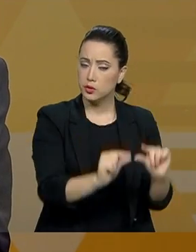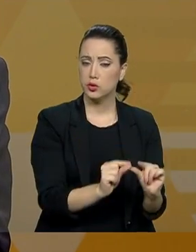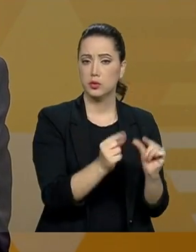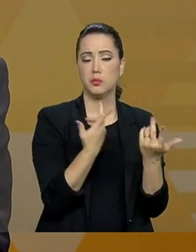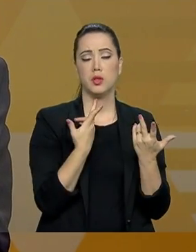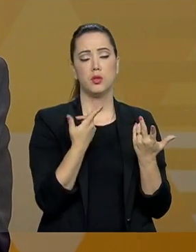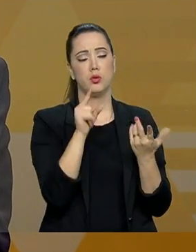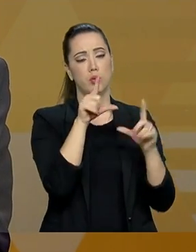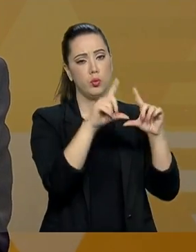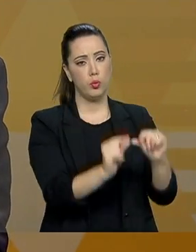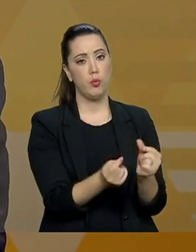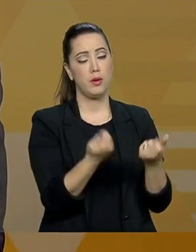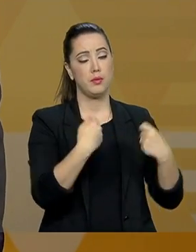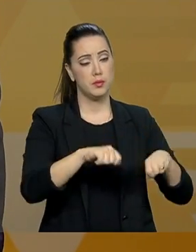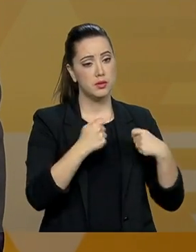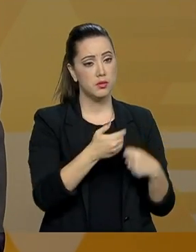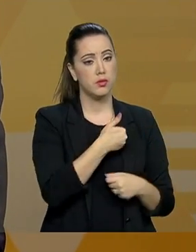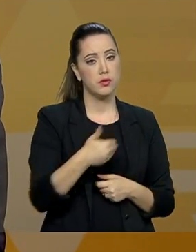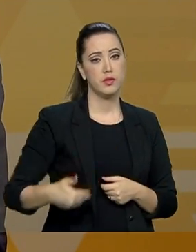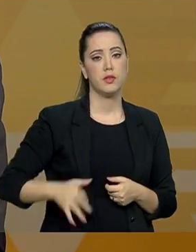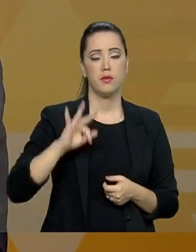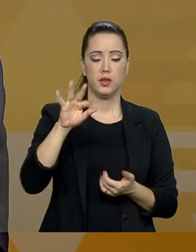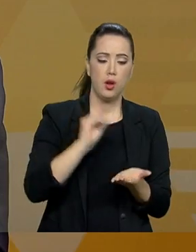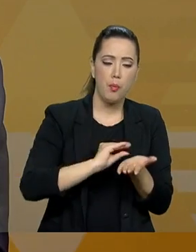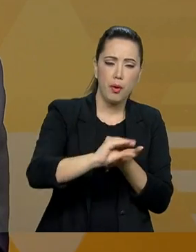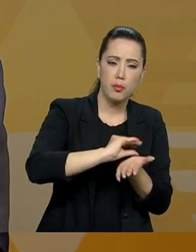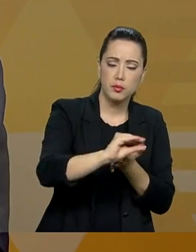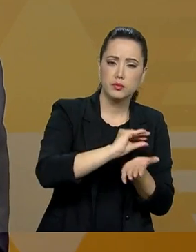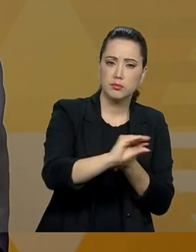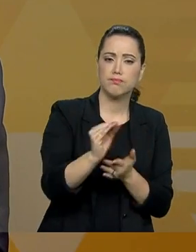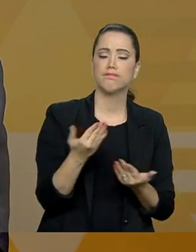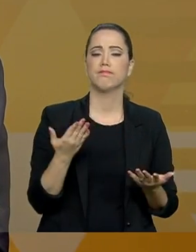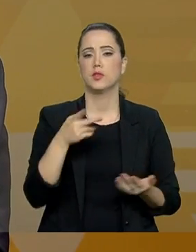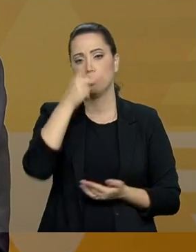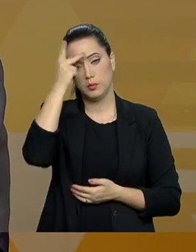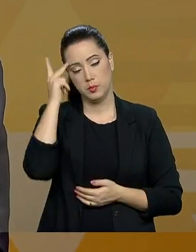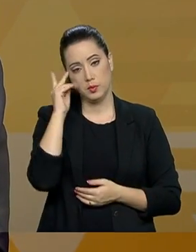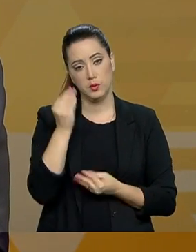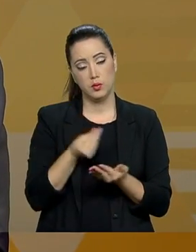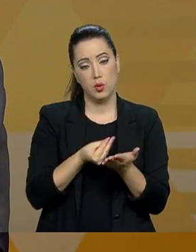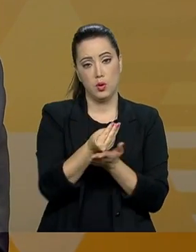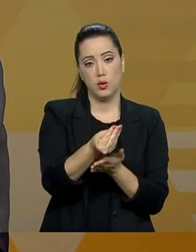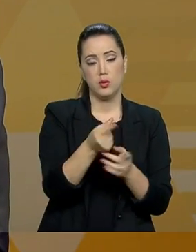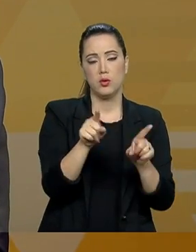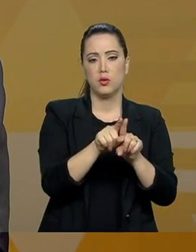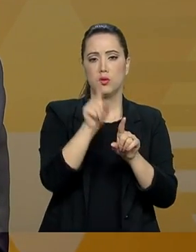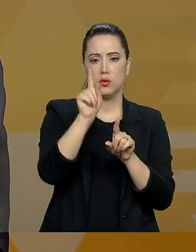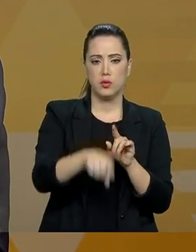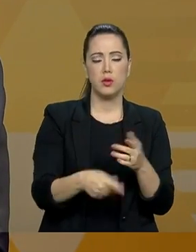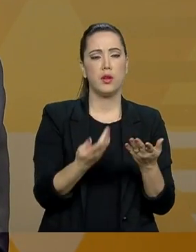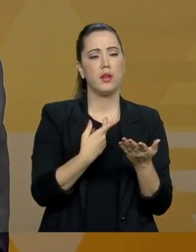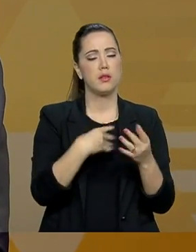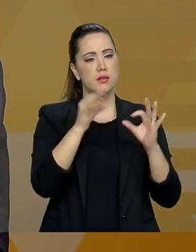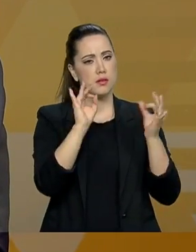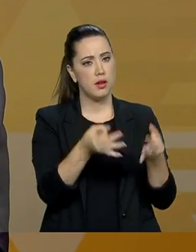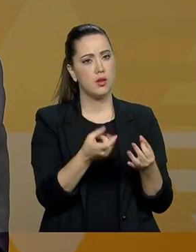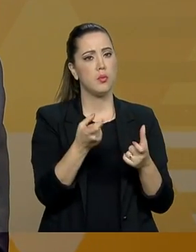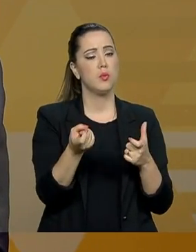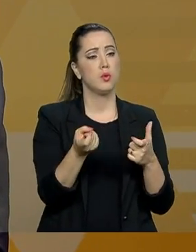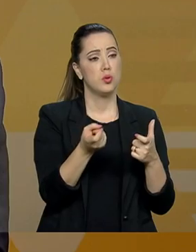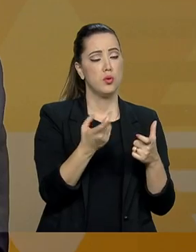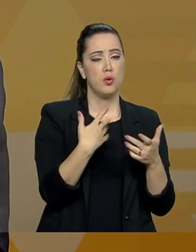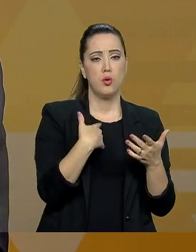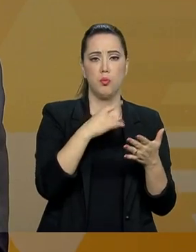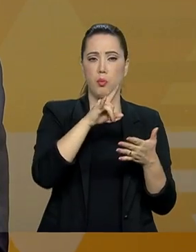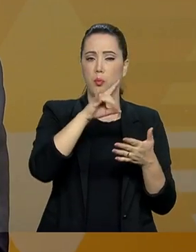recursos por parte do governo federal. E esse recurso de quem investe em capitalização é garantido por títulos imobiliários, por títulos da dívida pública